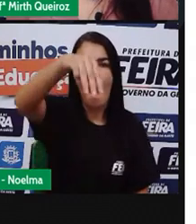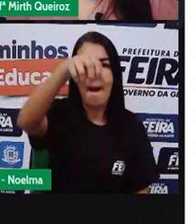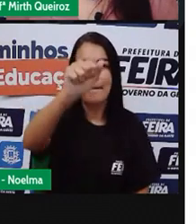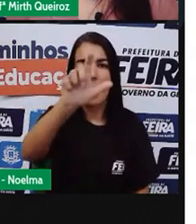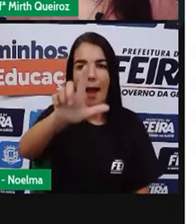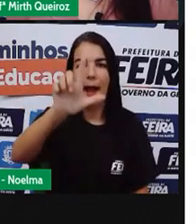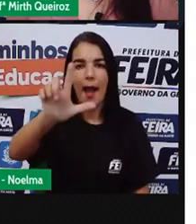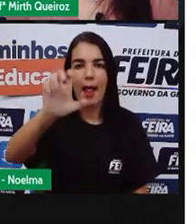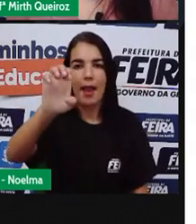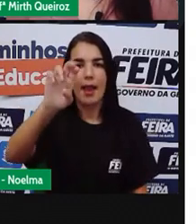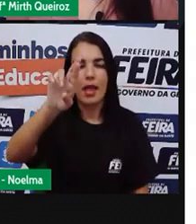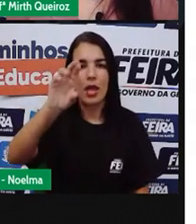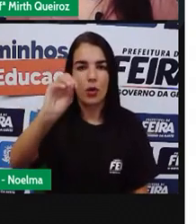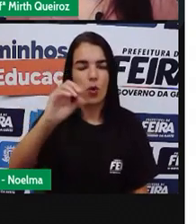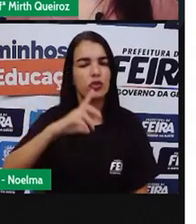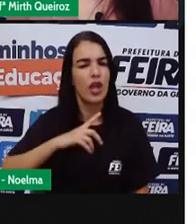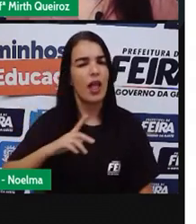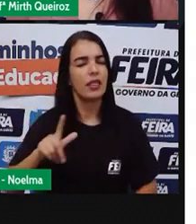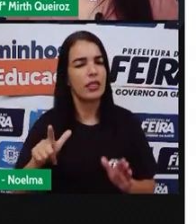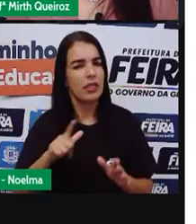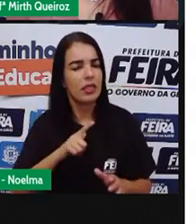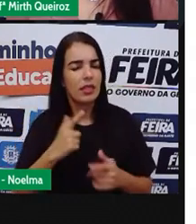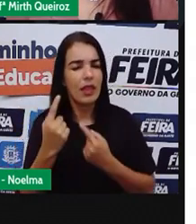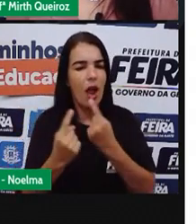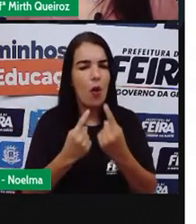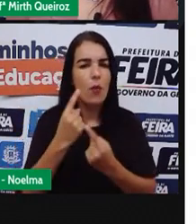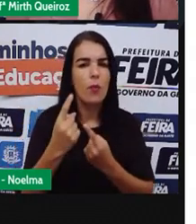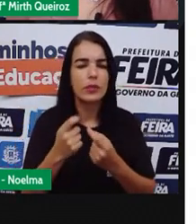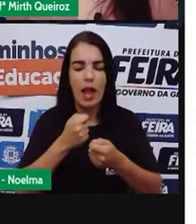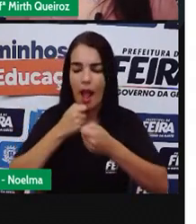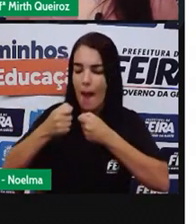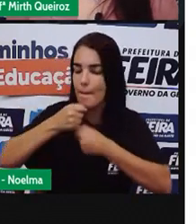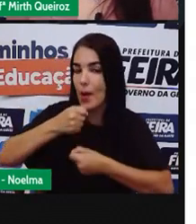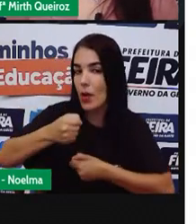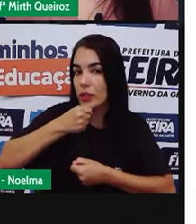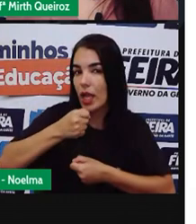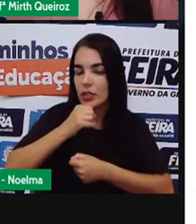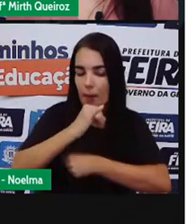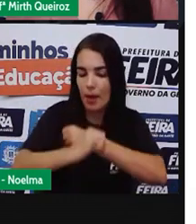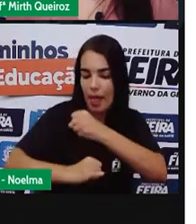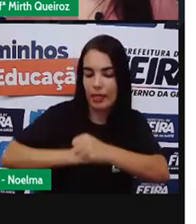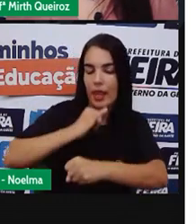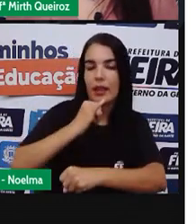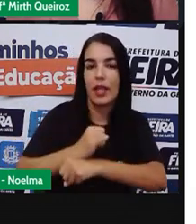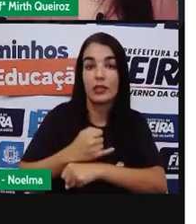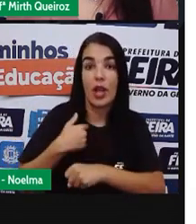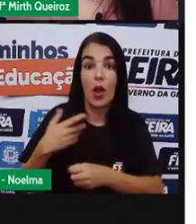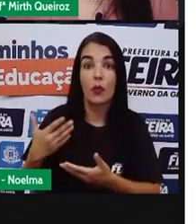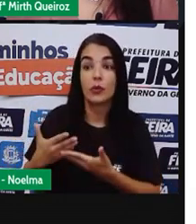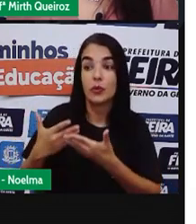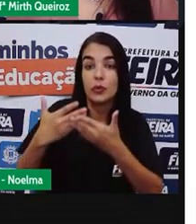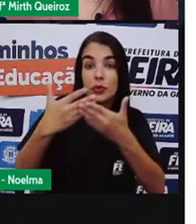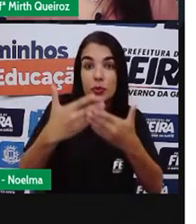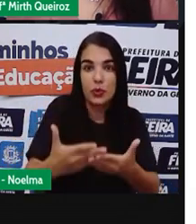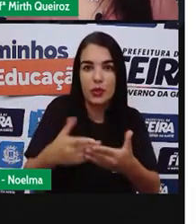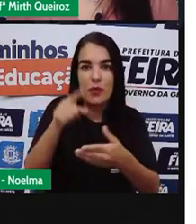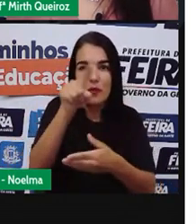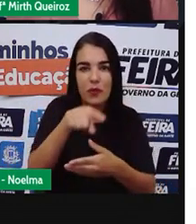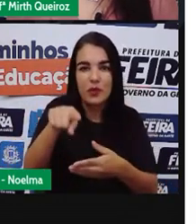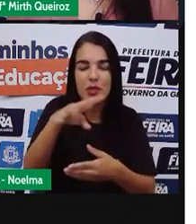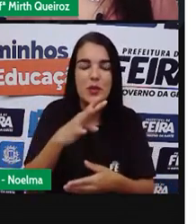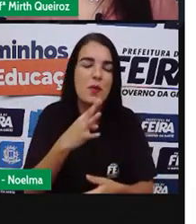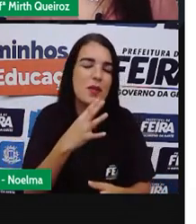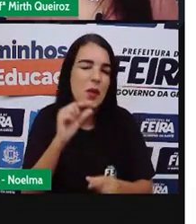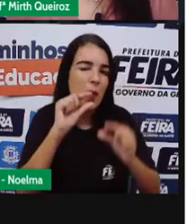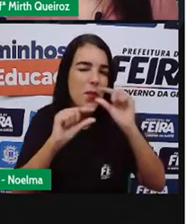reportagens Aí Pela internet Né E eu trouxe Um trechinho Aqui Para falar